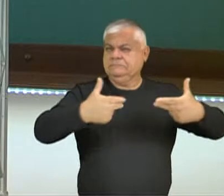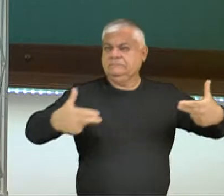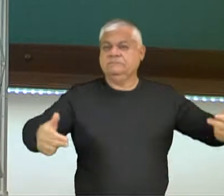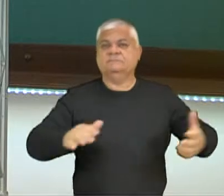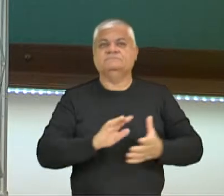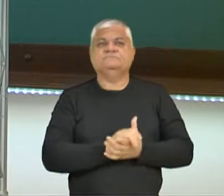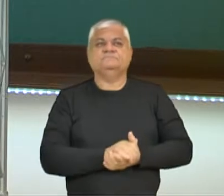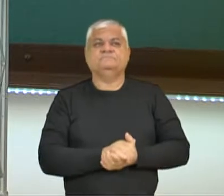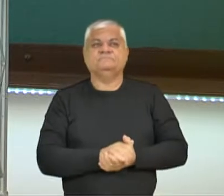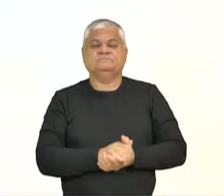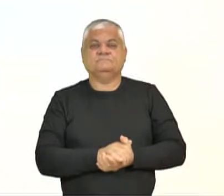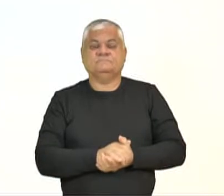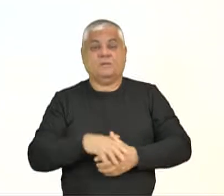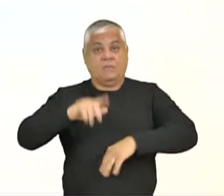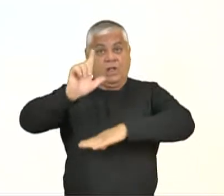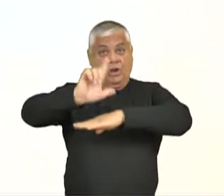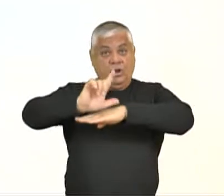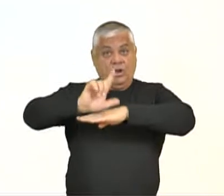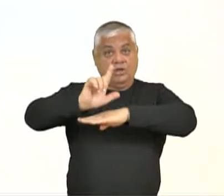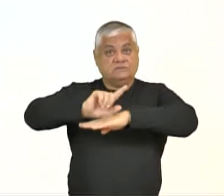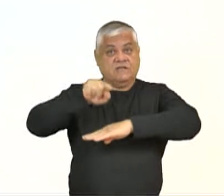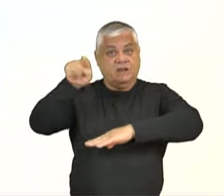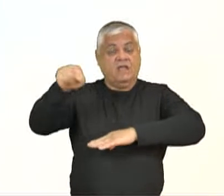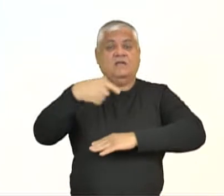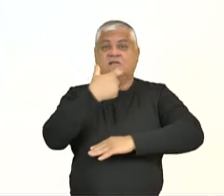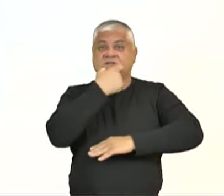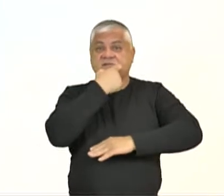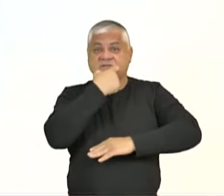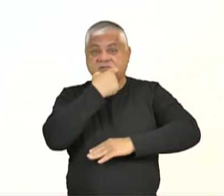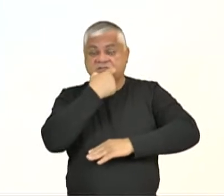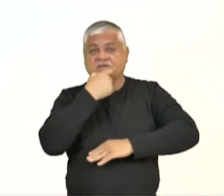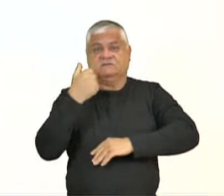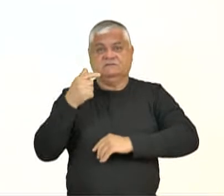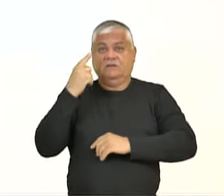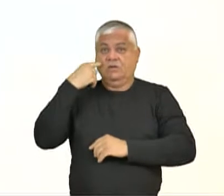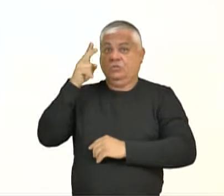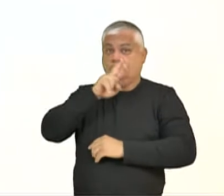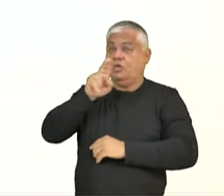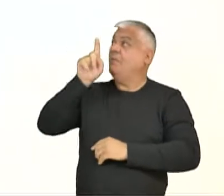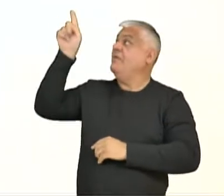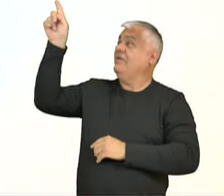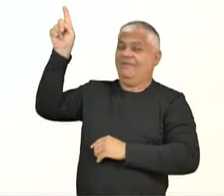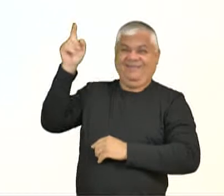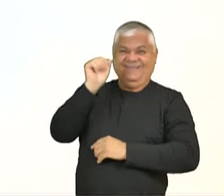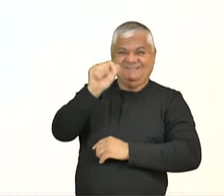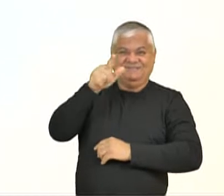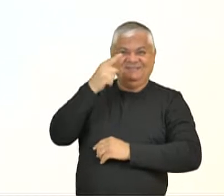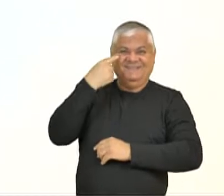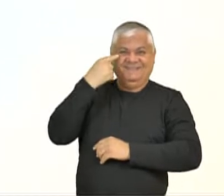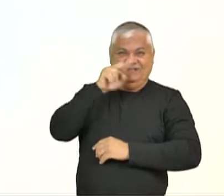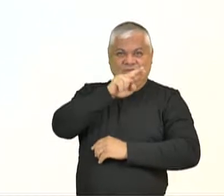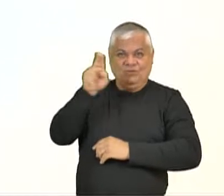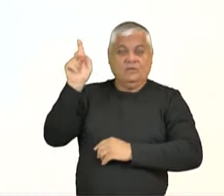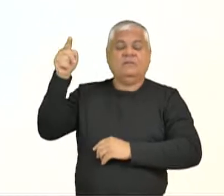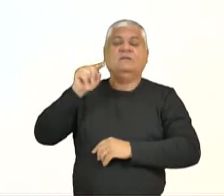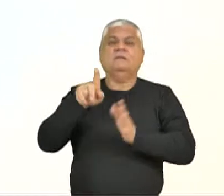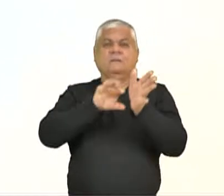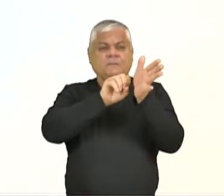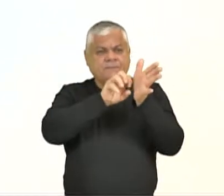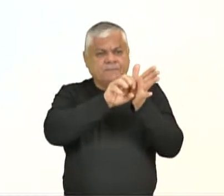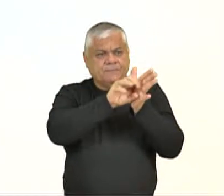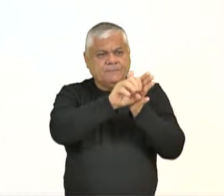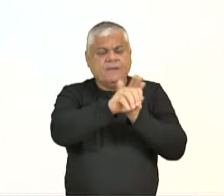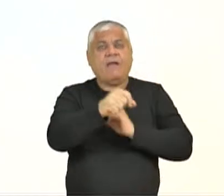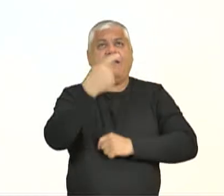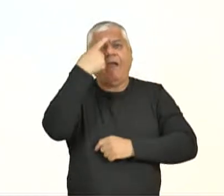Assim, a loja britânica de materiais de arte, essa loja aqui, usou dados do Google, como eu disse, como base, para